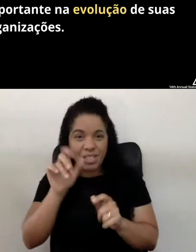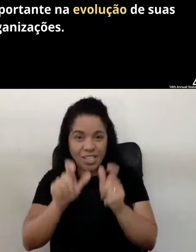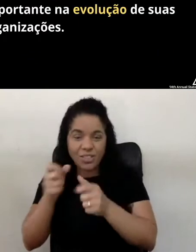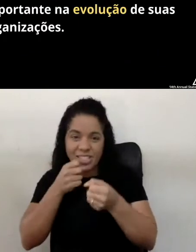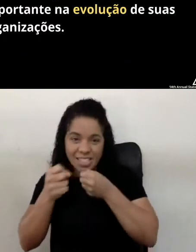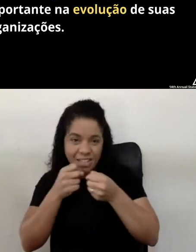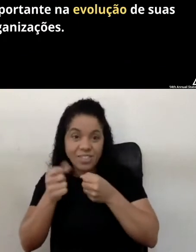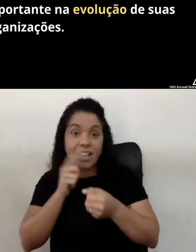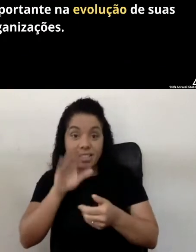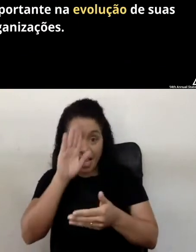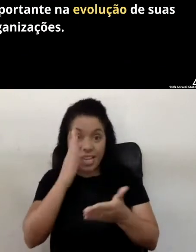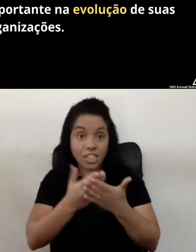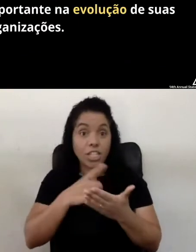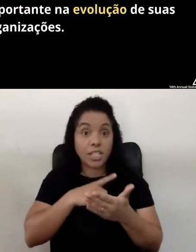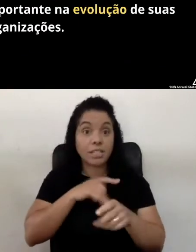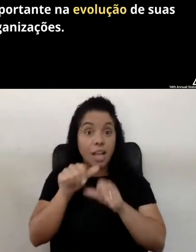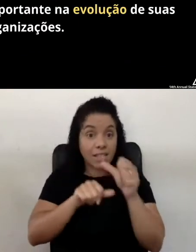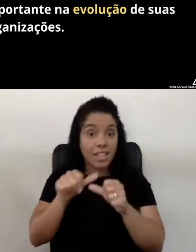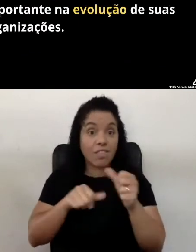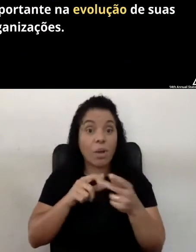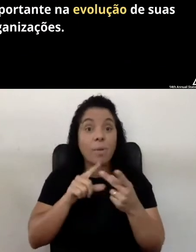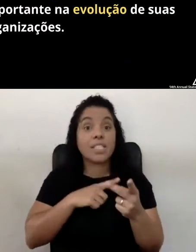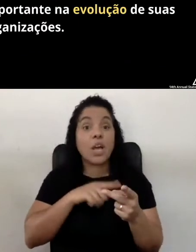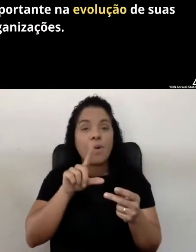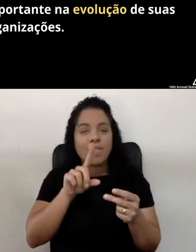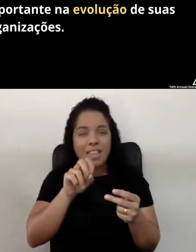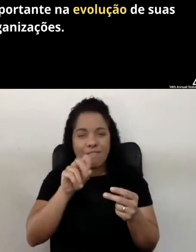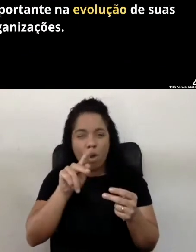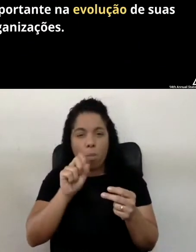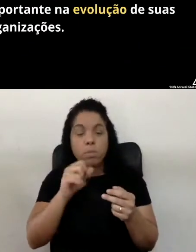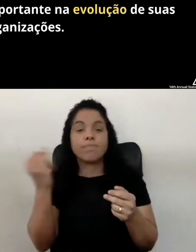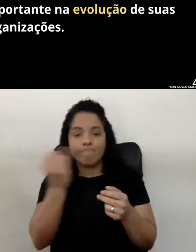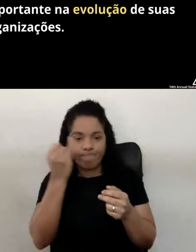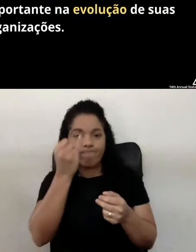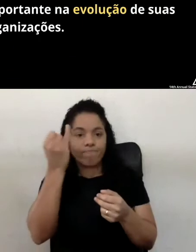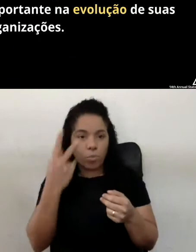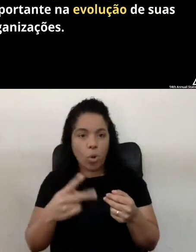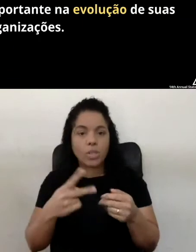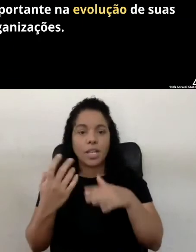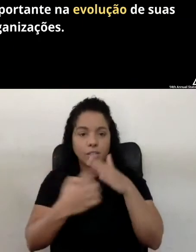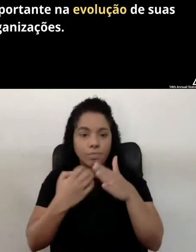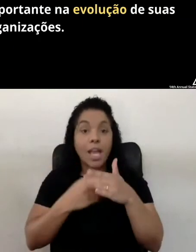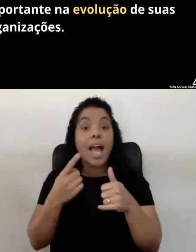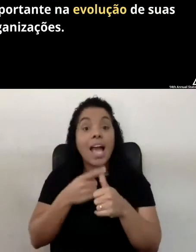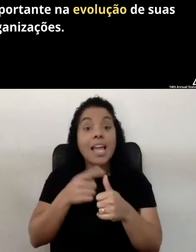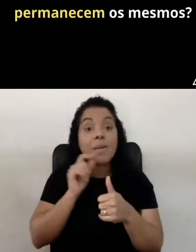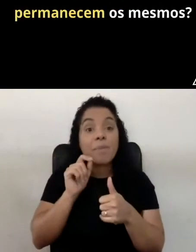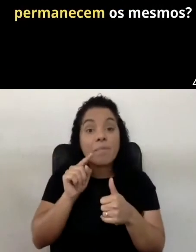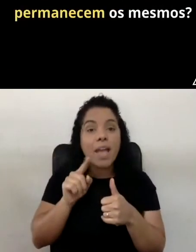que a transformação DevOps, ela é importante para a organização. E aí vem aqui a primeira